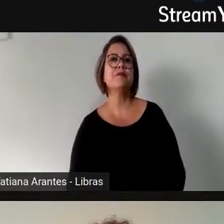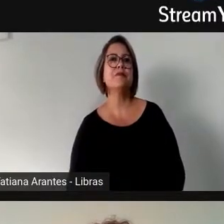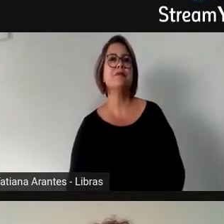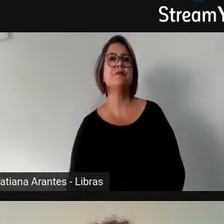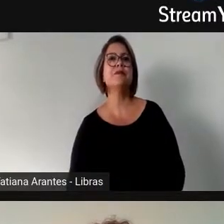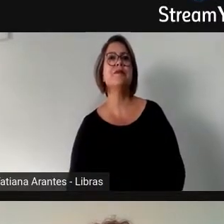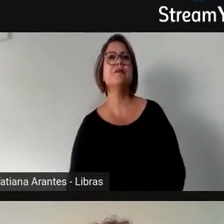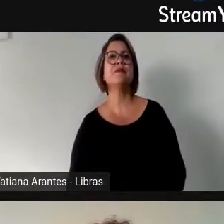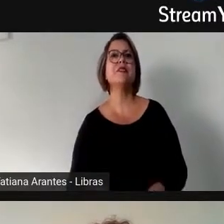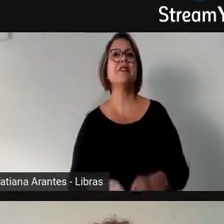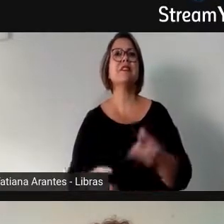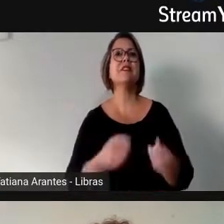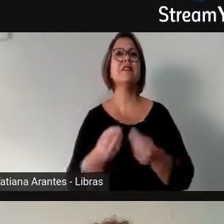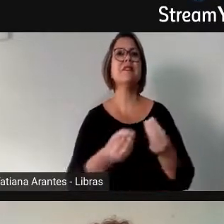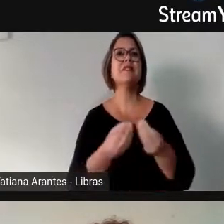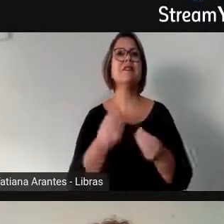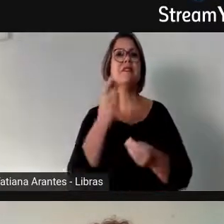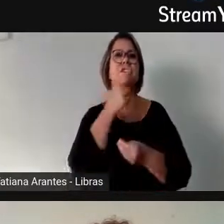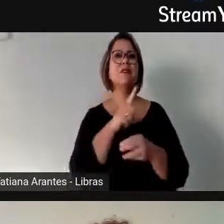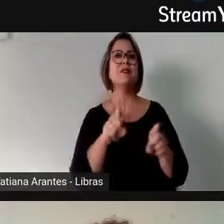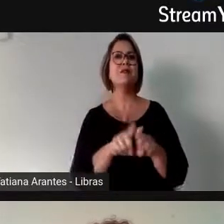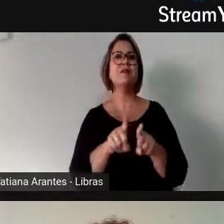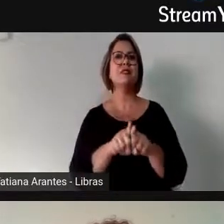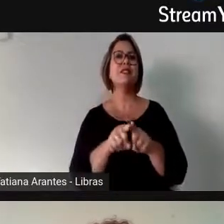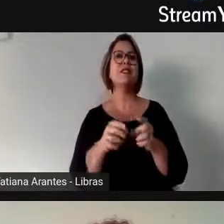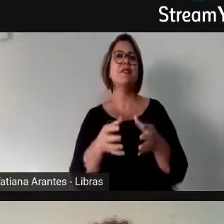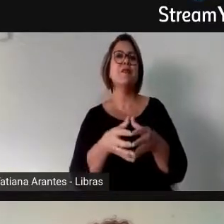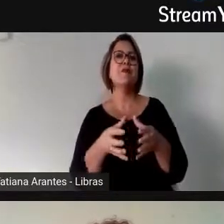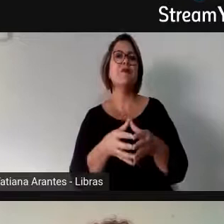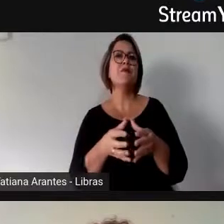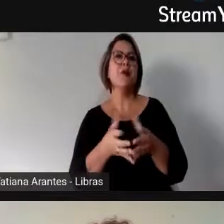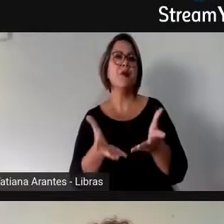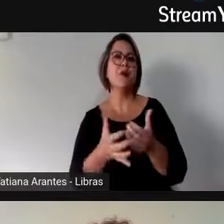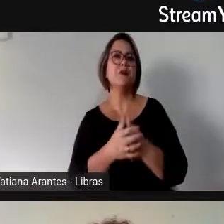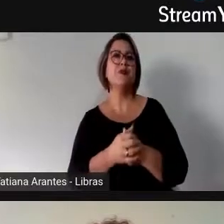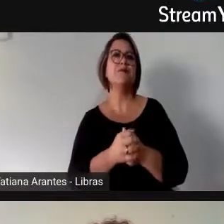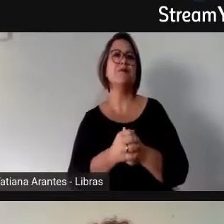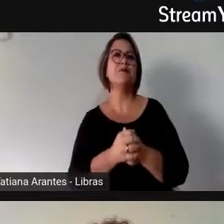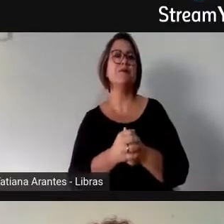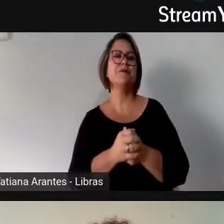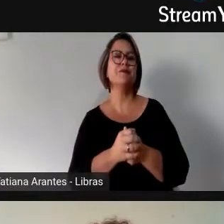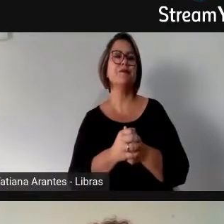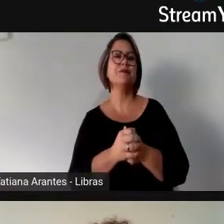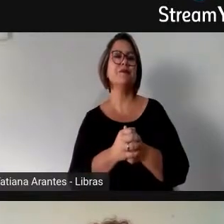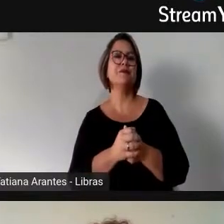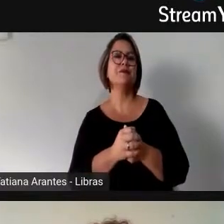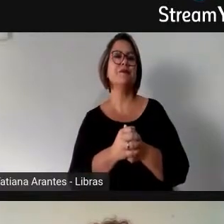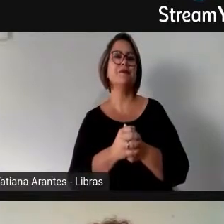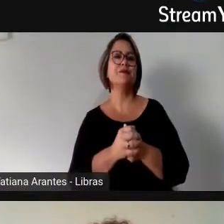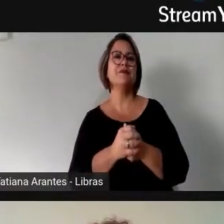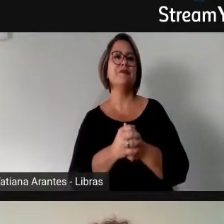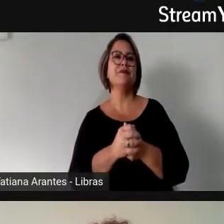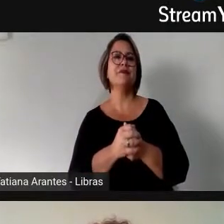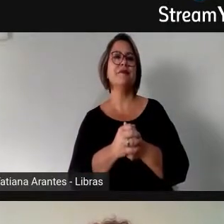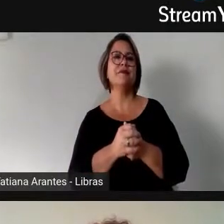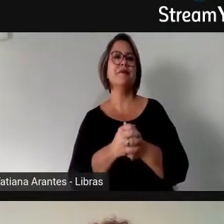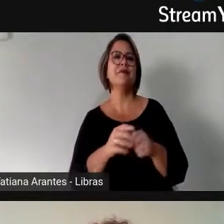para dividir daqui, ver se a gente ainda conseguiria voltar a outro bloco, eu creio que não, mas a, a Hermes ainda tem